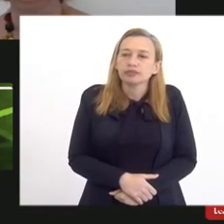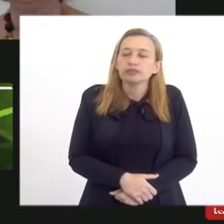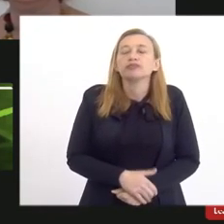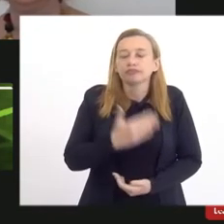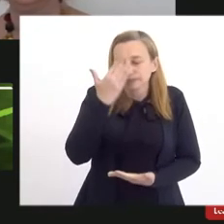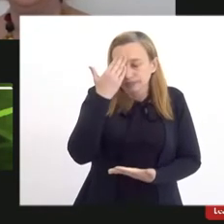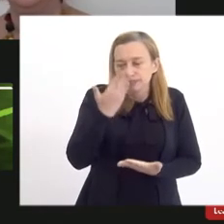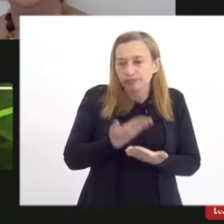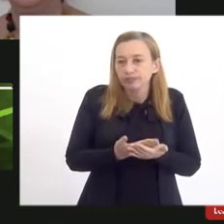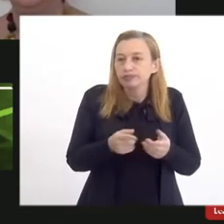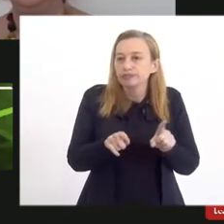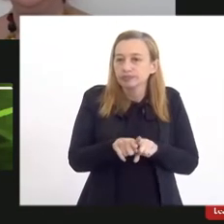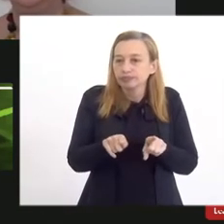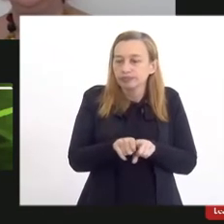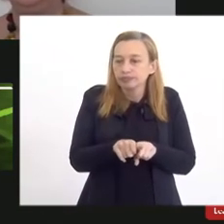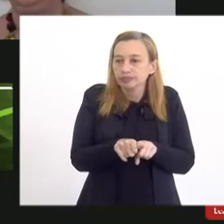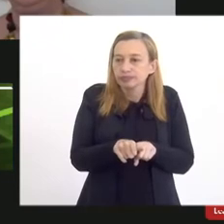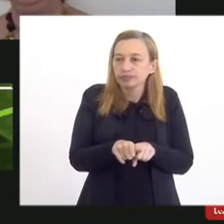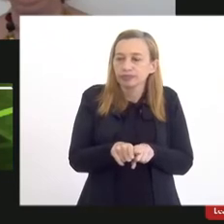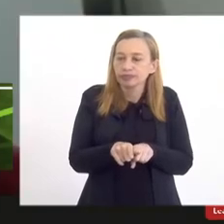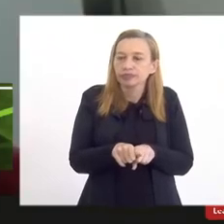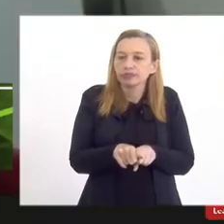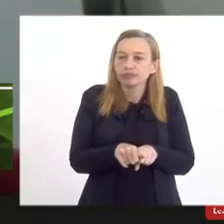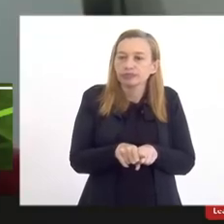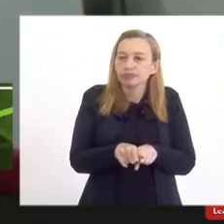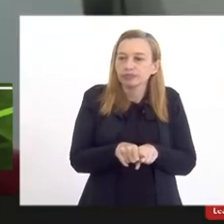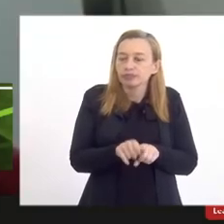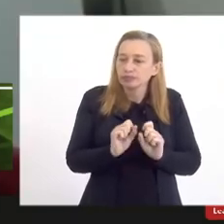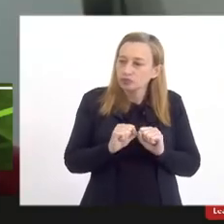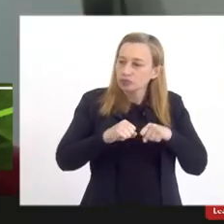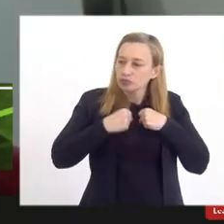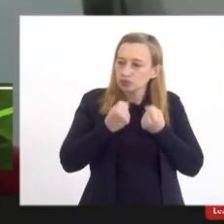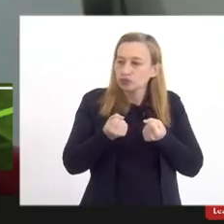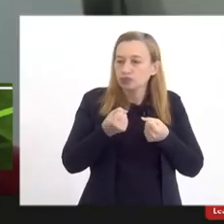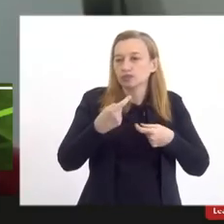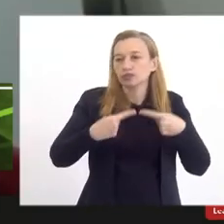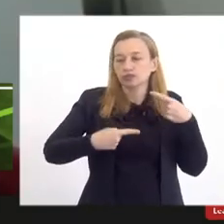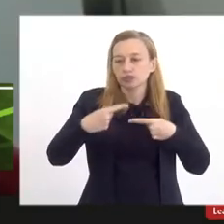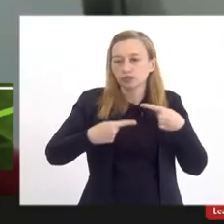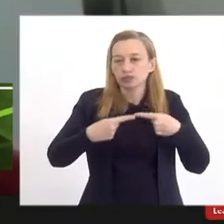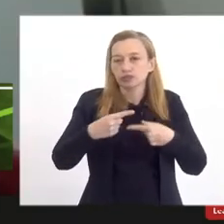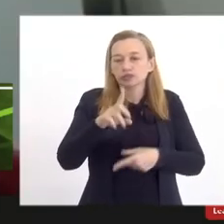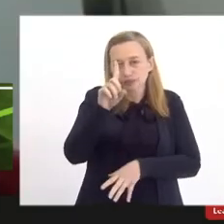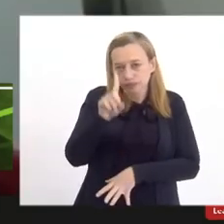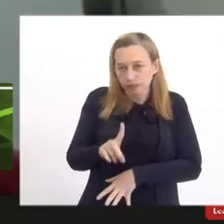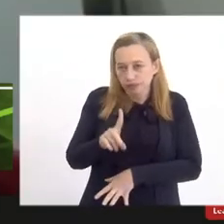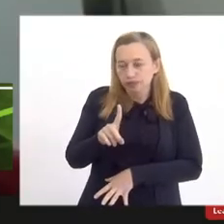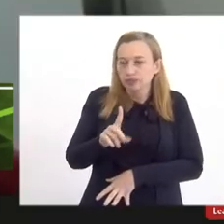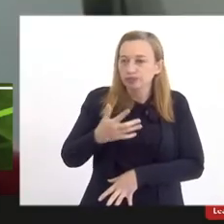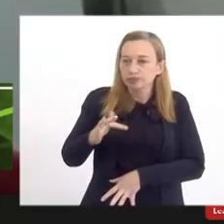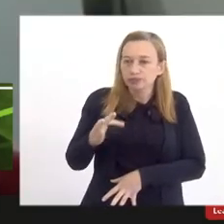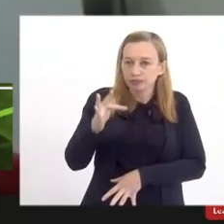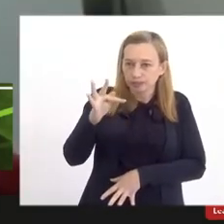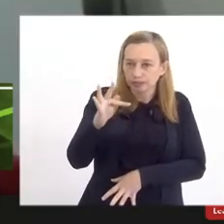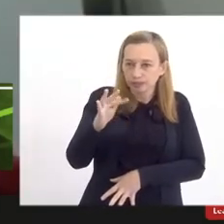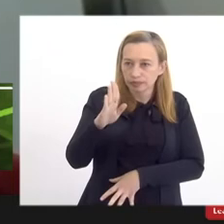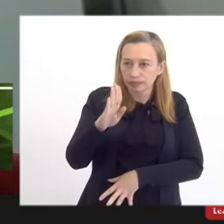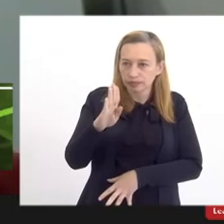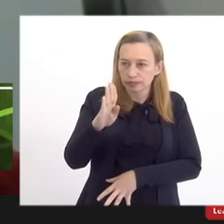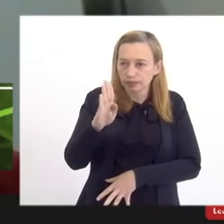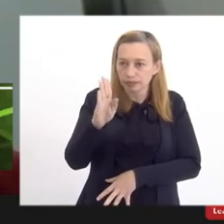Acreditamos também que com maior força política teremos direito aqui em breve a bandejão.